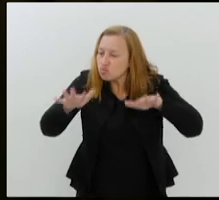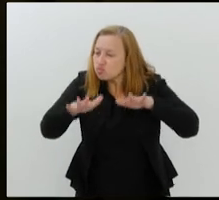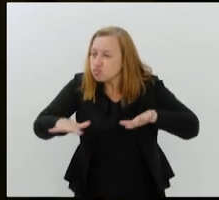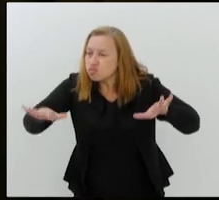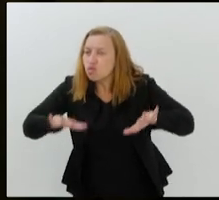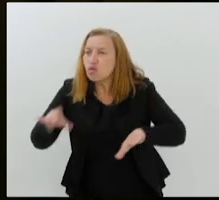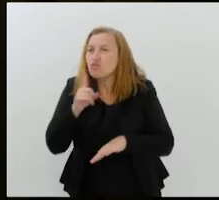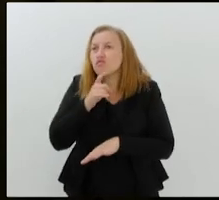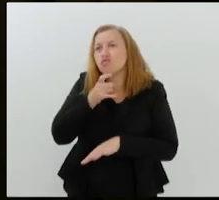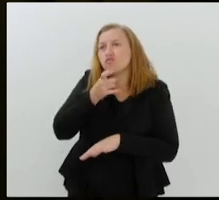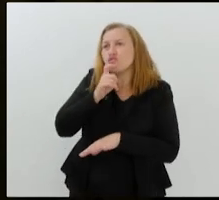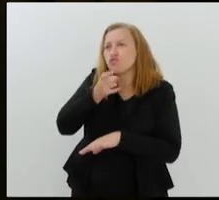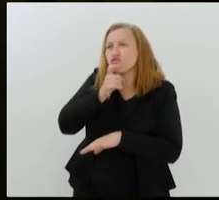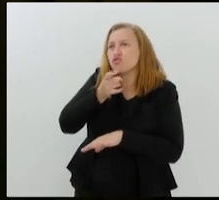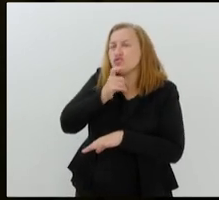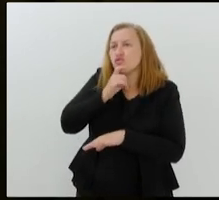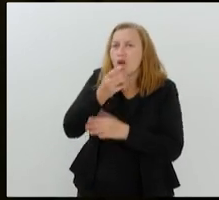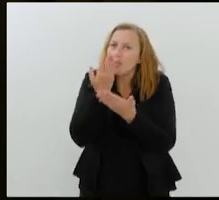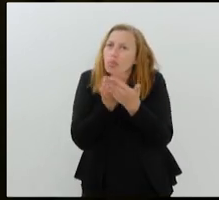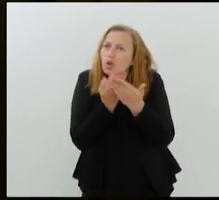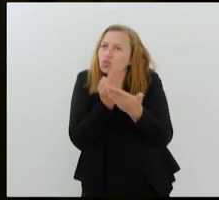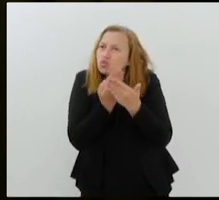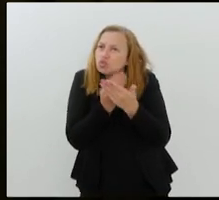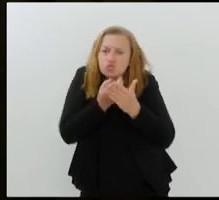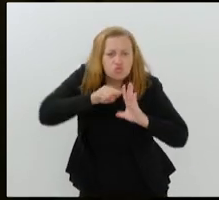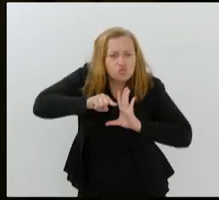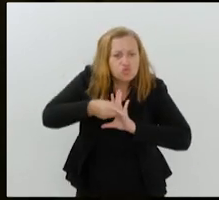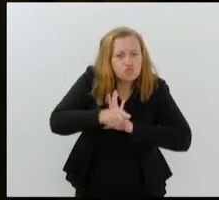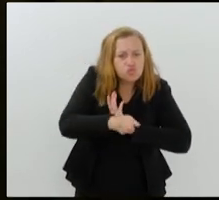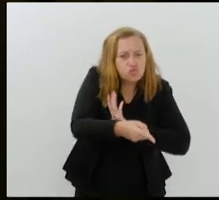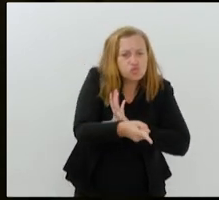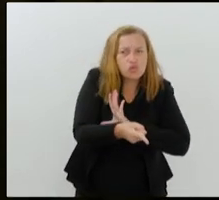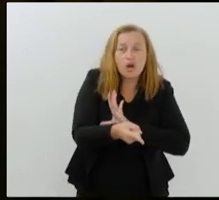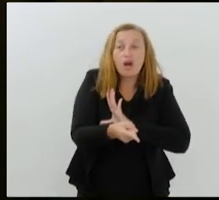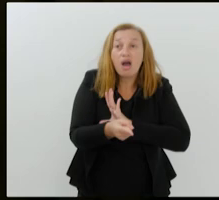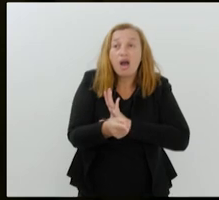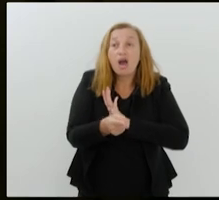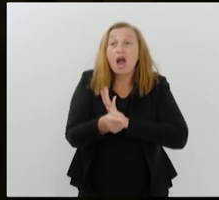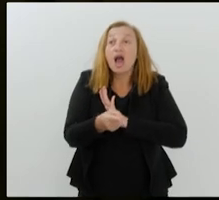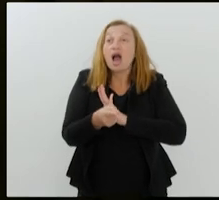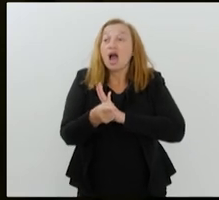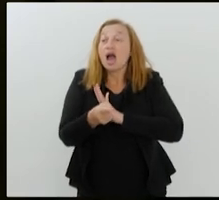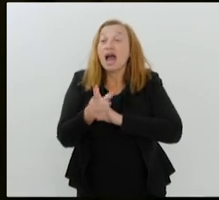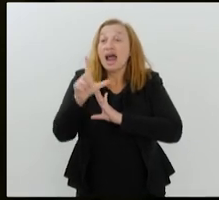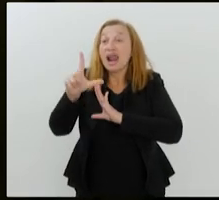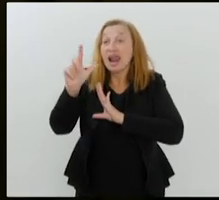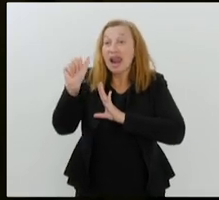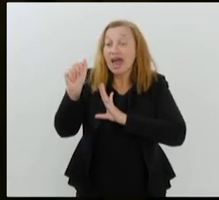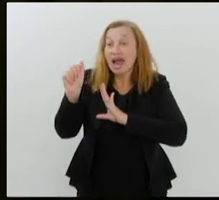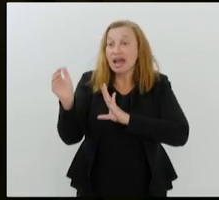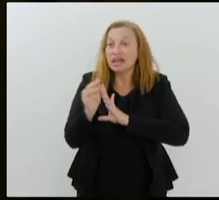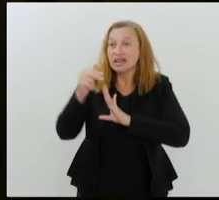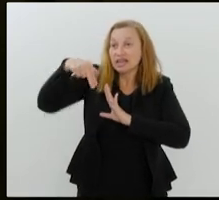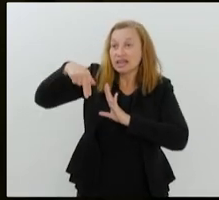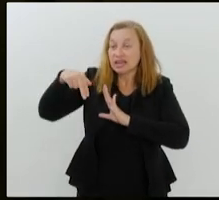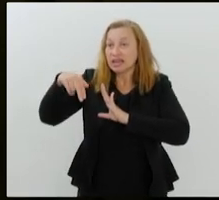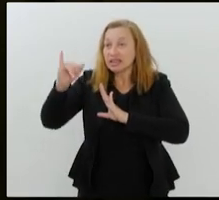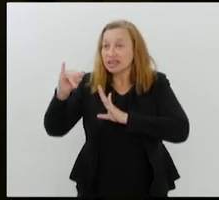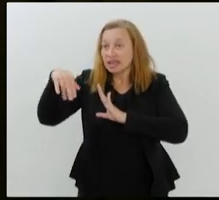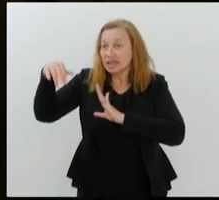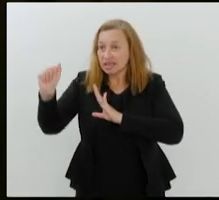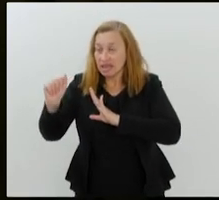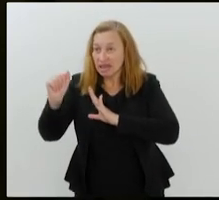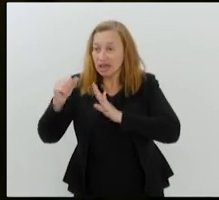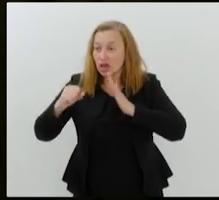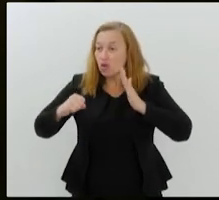amenas, e pelos estudos que a gente tem feito, bastante recentes, a laninha vai contribuir um pouco para a diminuição dos bloqueios atmosféricos,